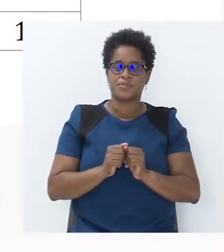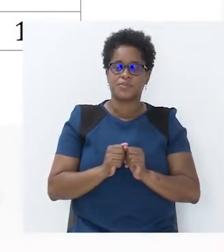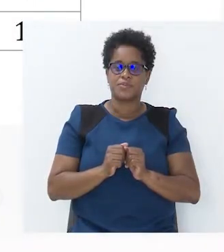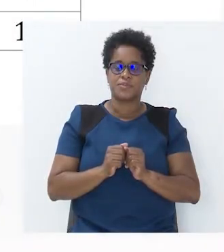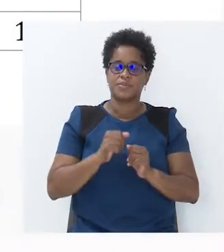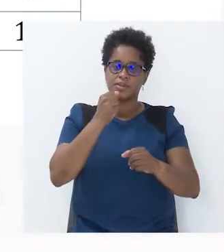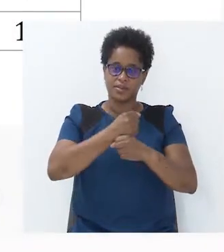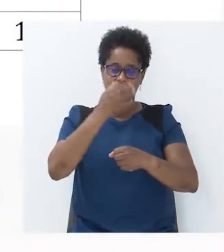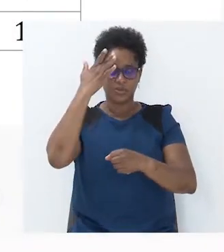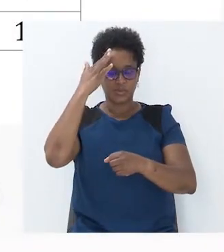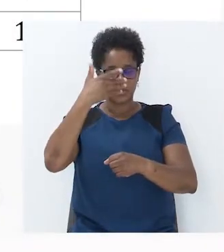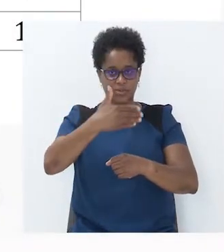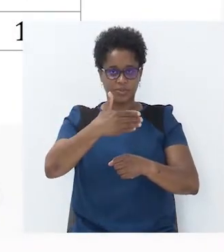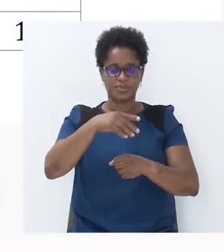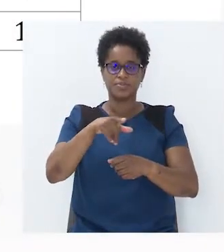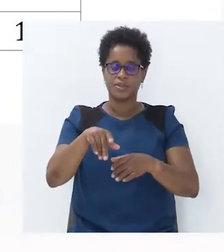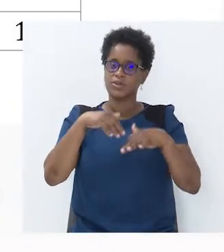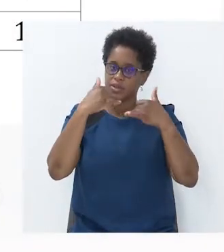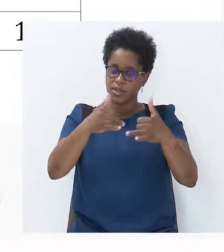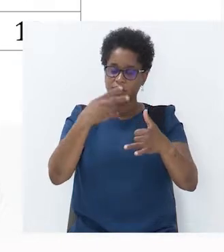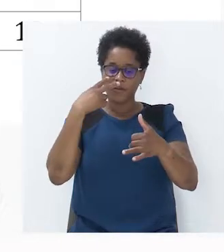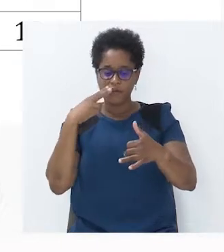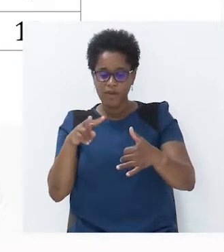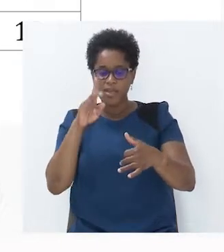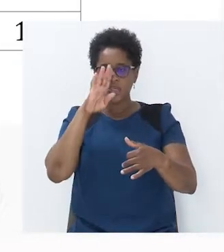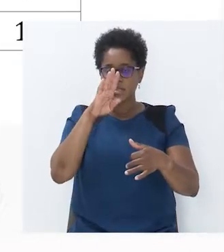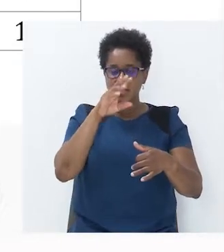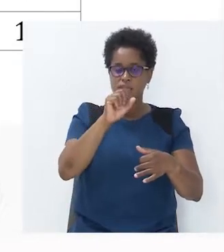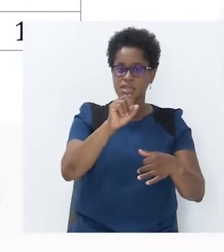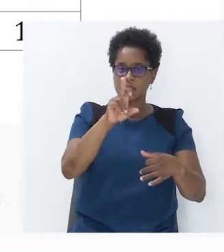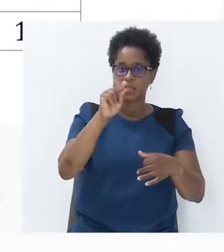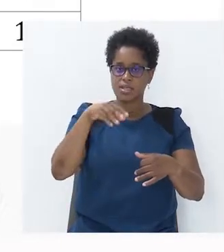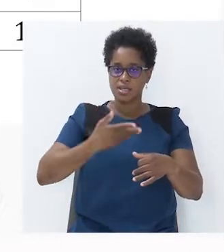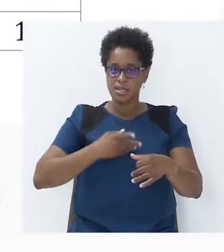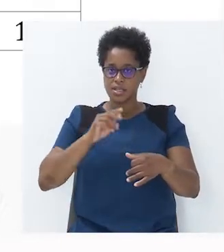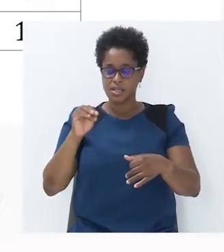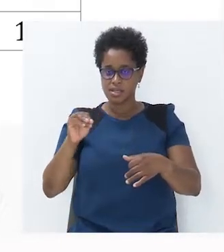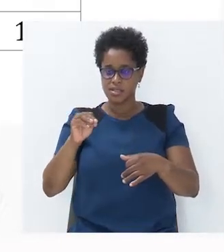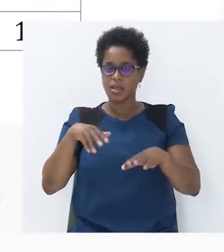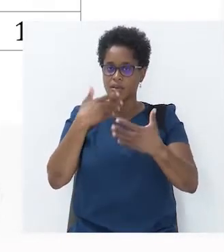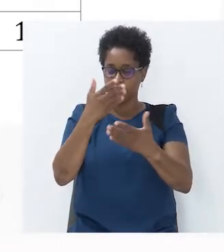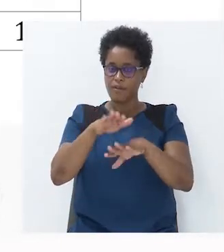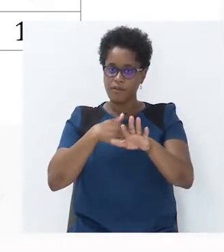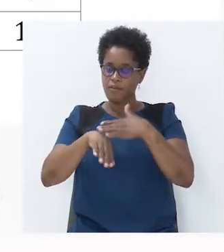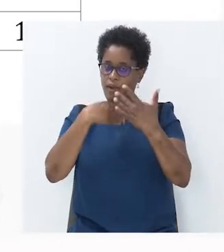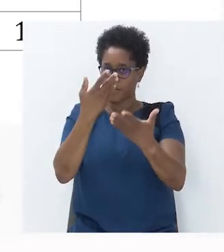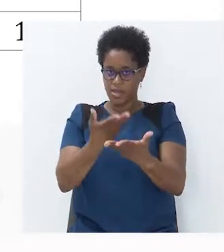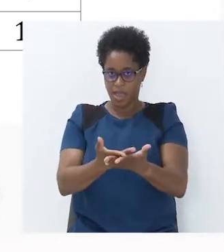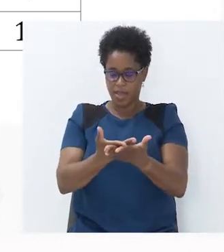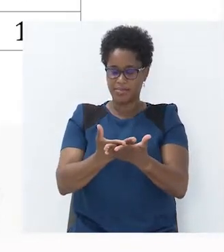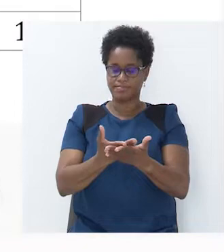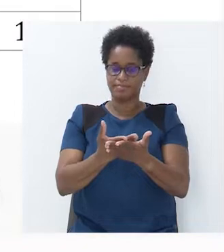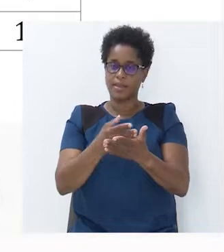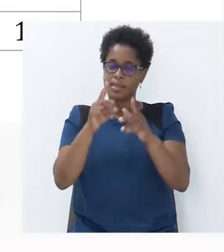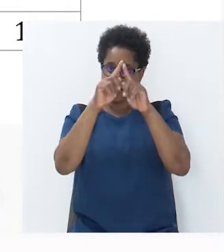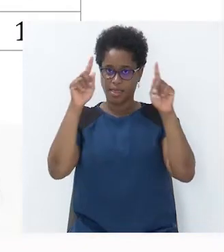Exercício número 1 diz o seguinte. Verifica se as grandezas representadas nas tabelas seguintes são